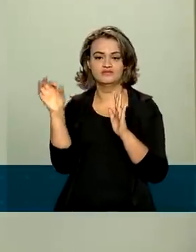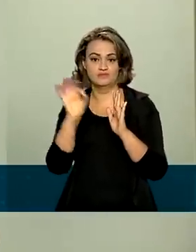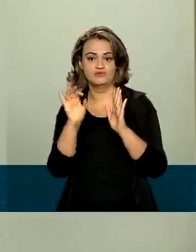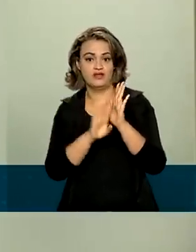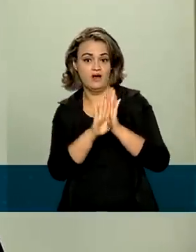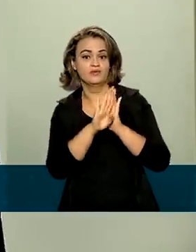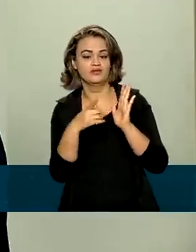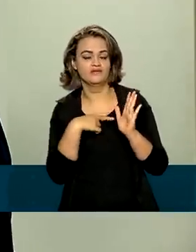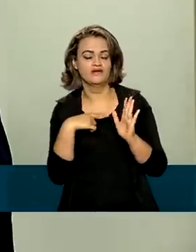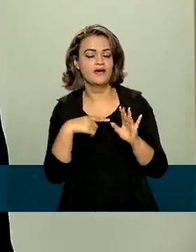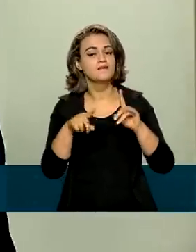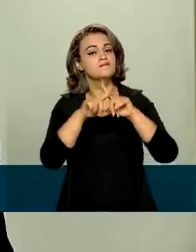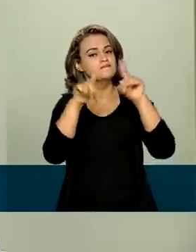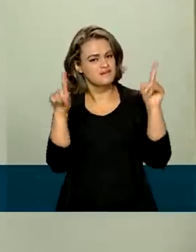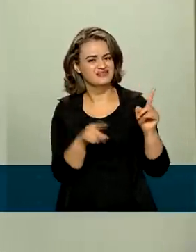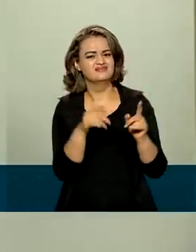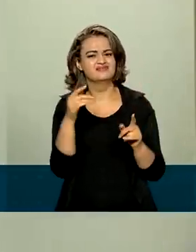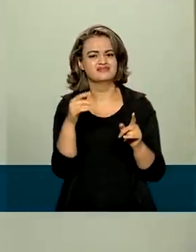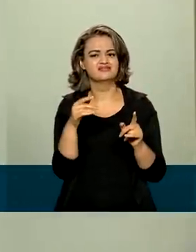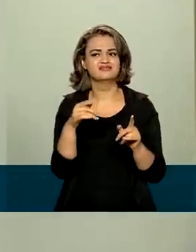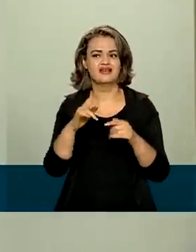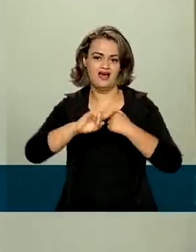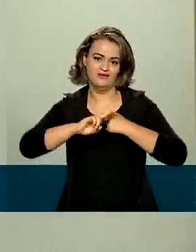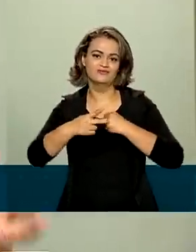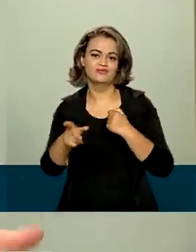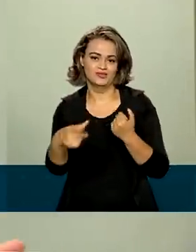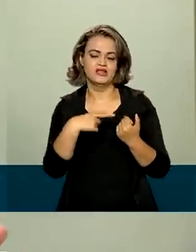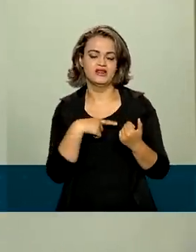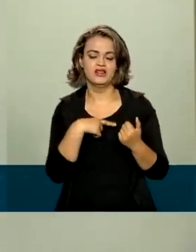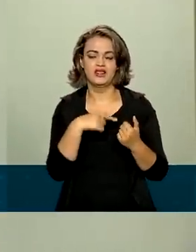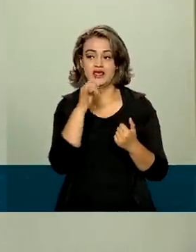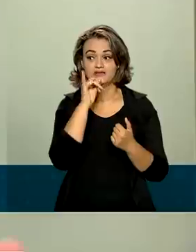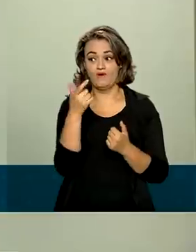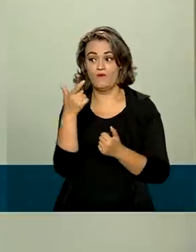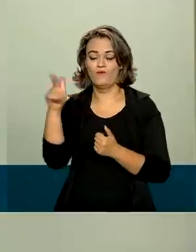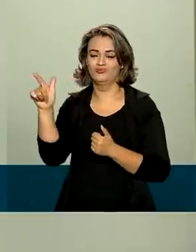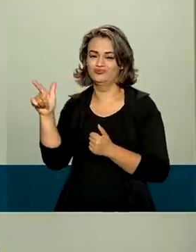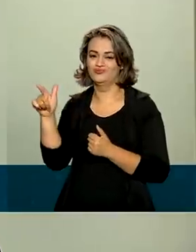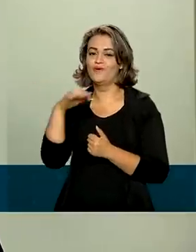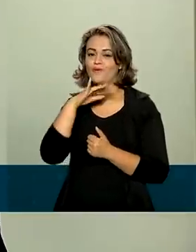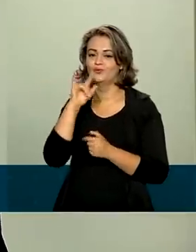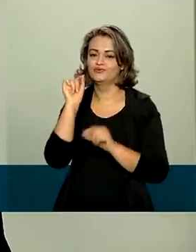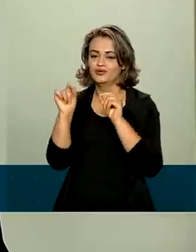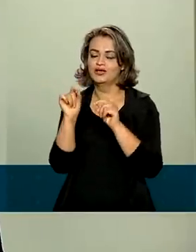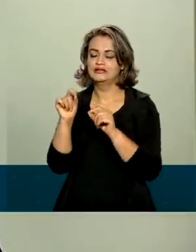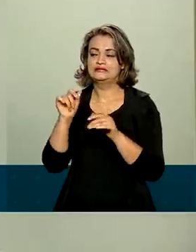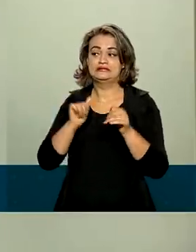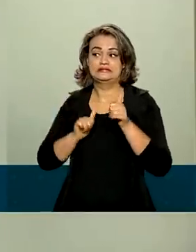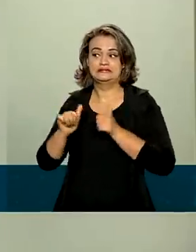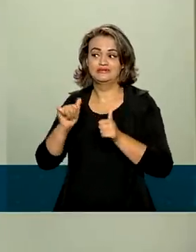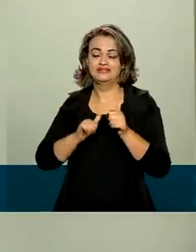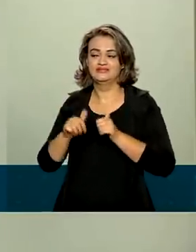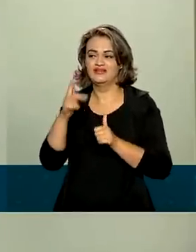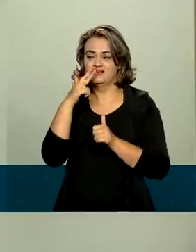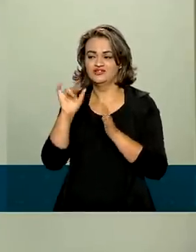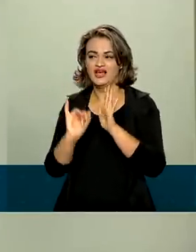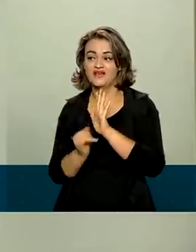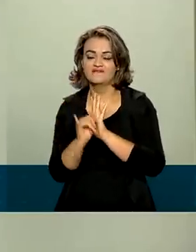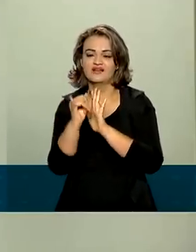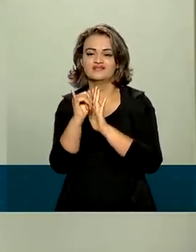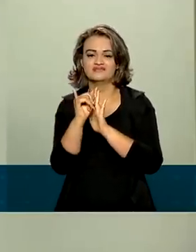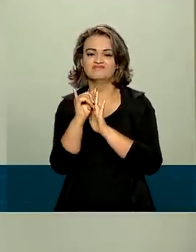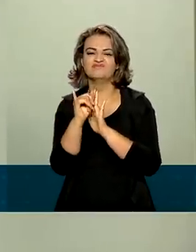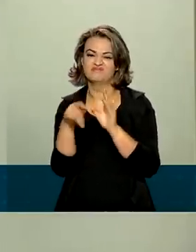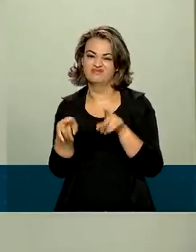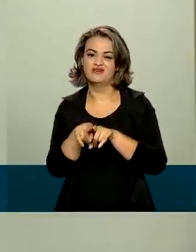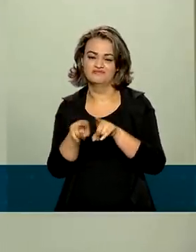Mas, como a gente sabe, tudo tem consequências. Por outro lado, as expectativas dos agentes em relação à inflação também